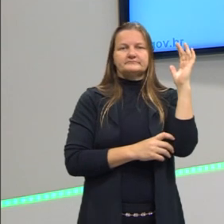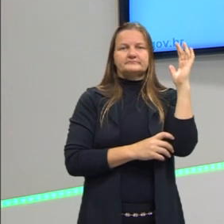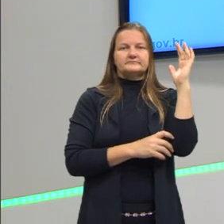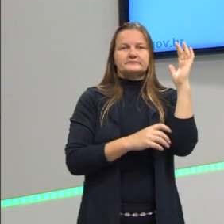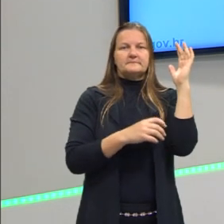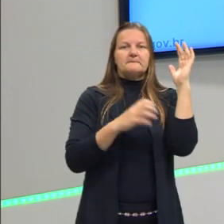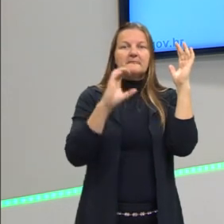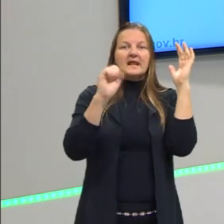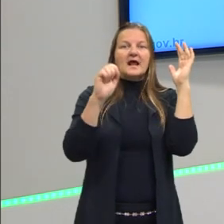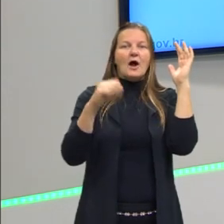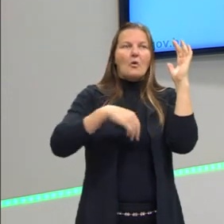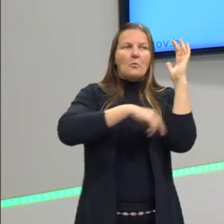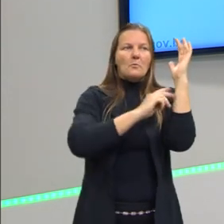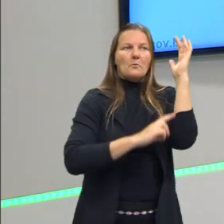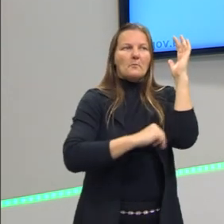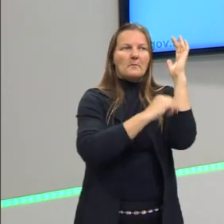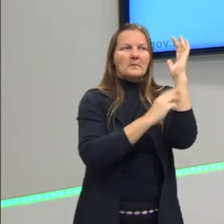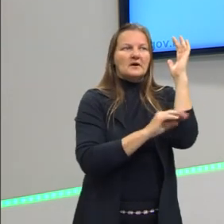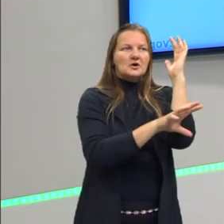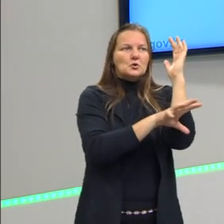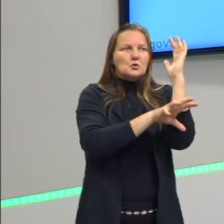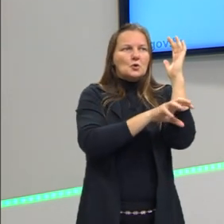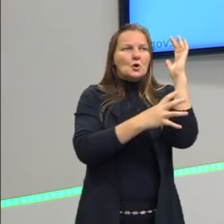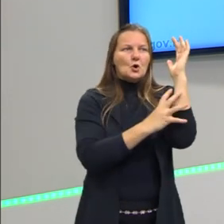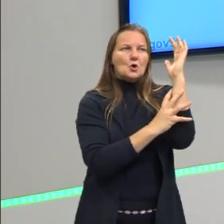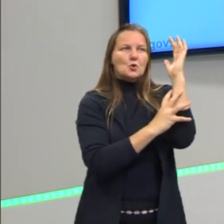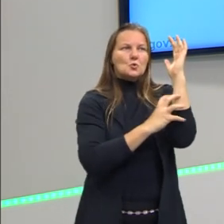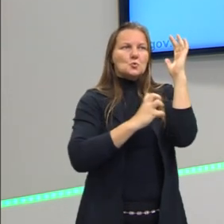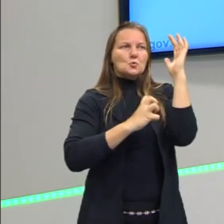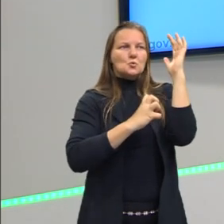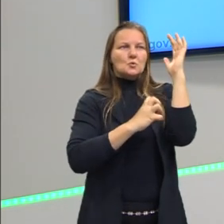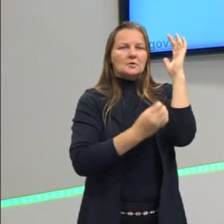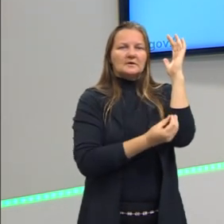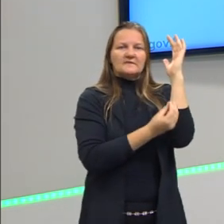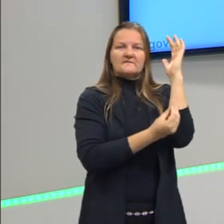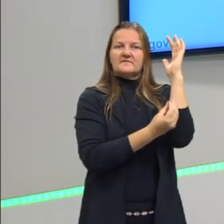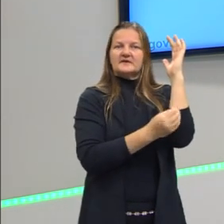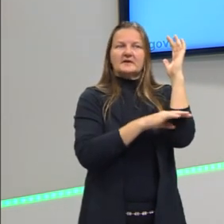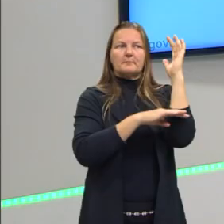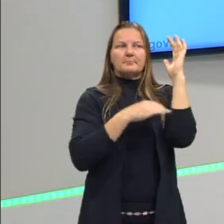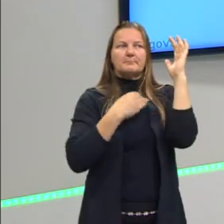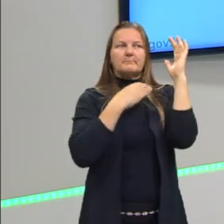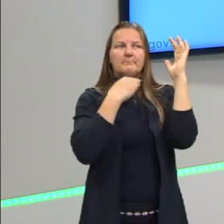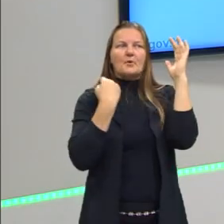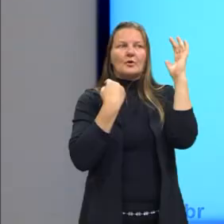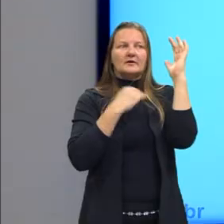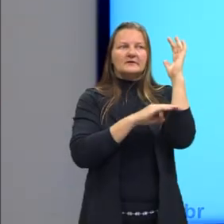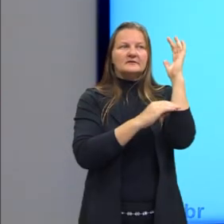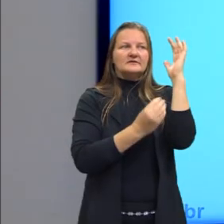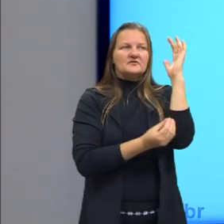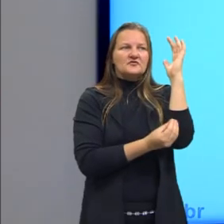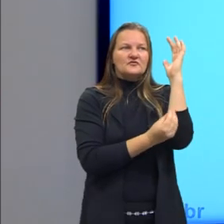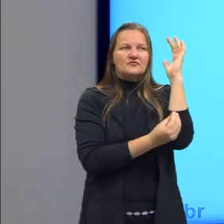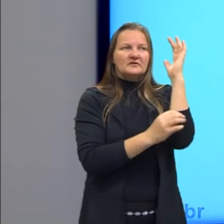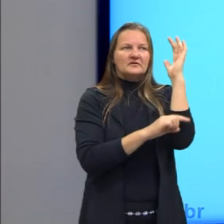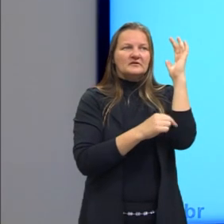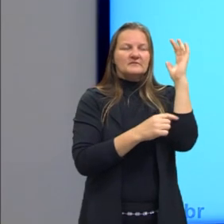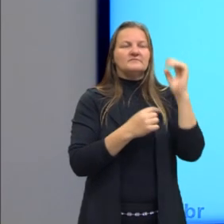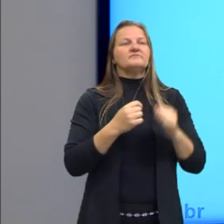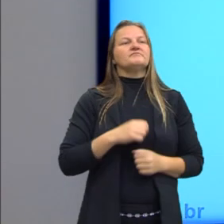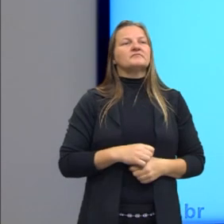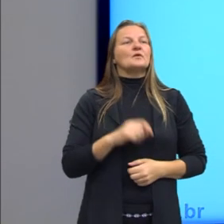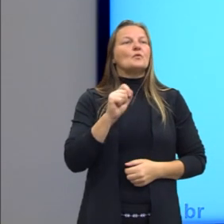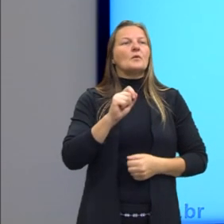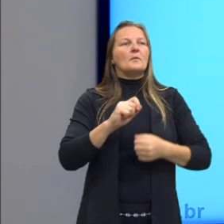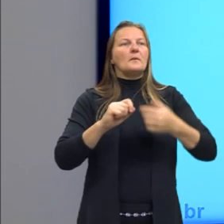Se eu retirar essa água, eu não consigo ter um desenvolvimento de micro-organismo. Então, a alternativa correta dessa